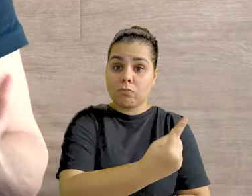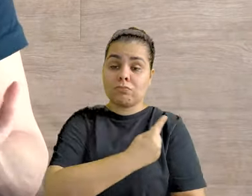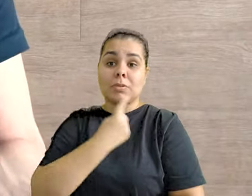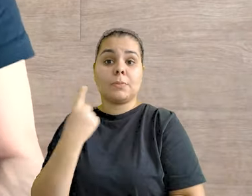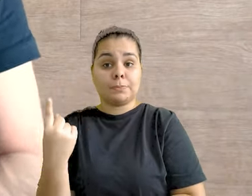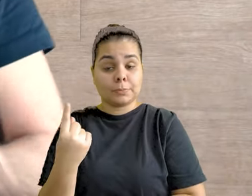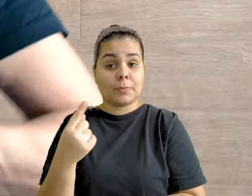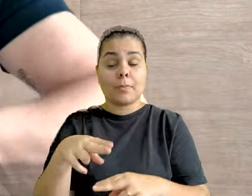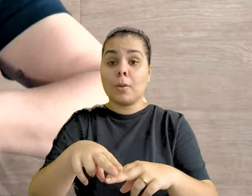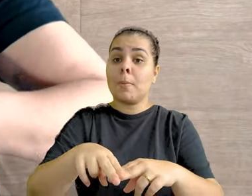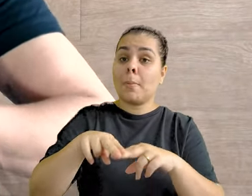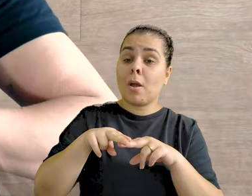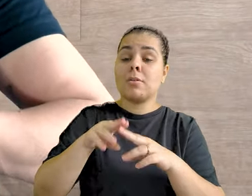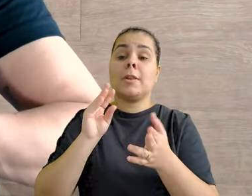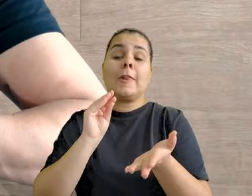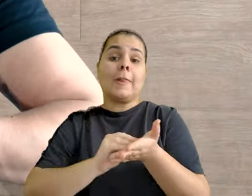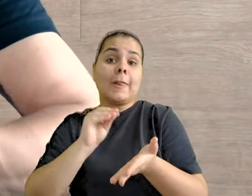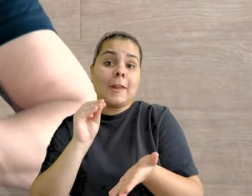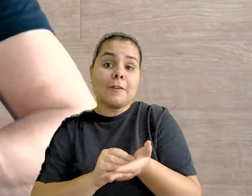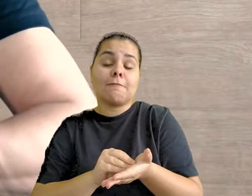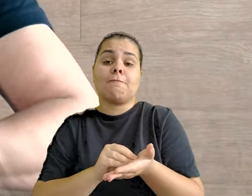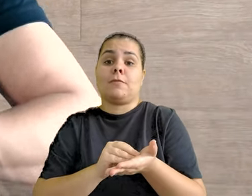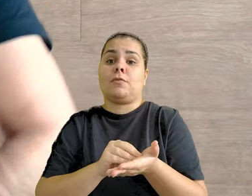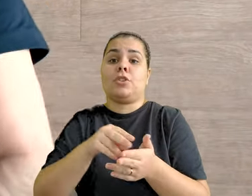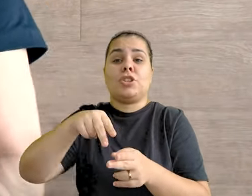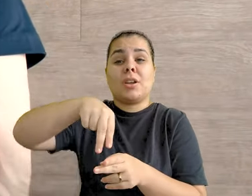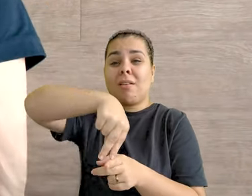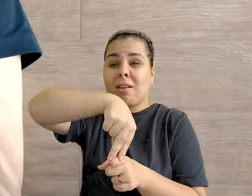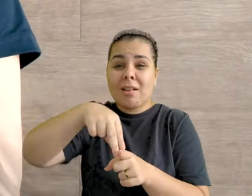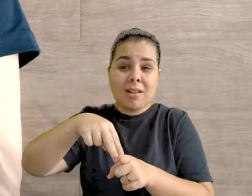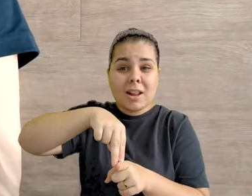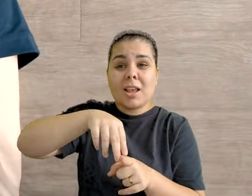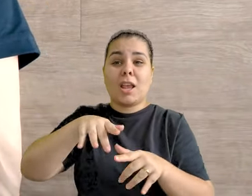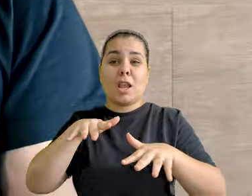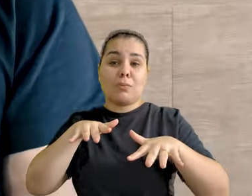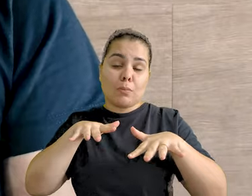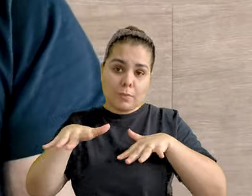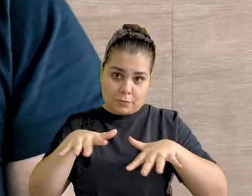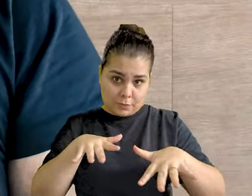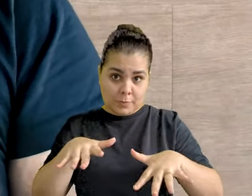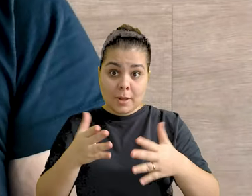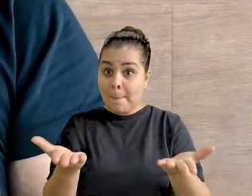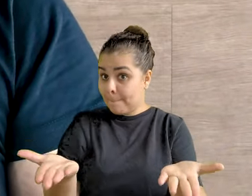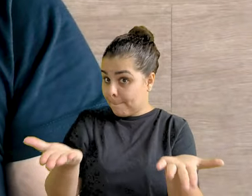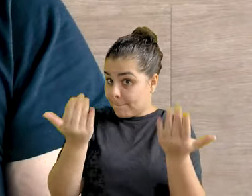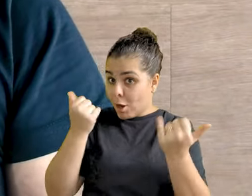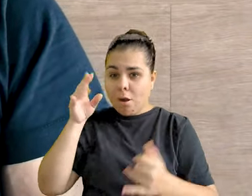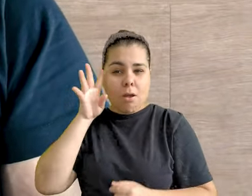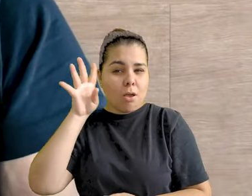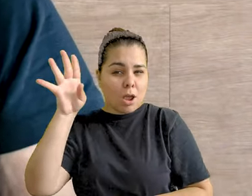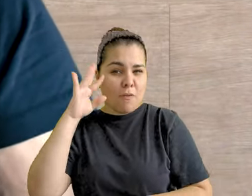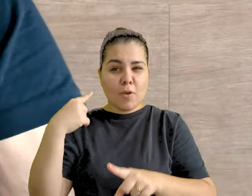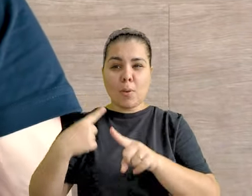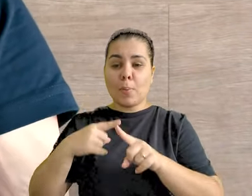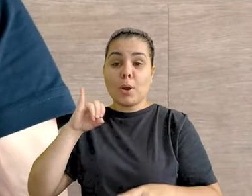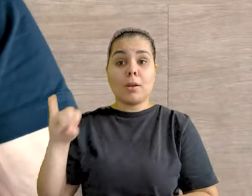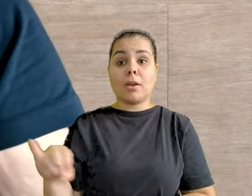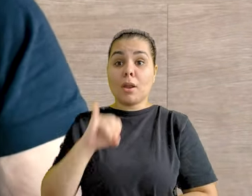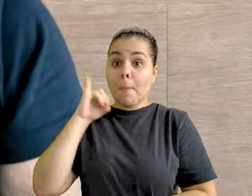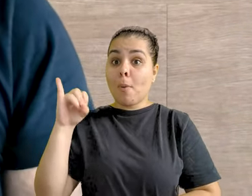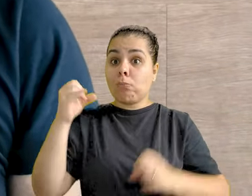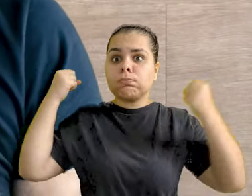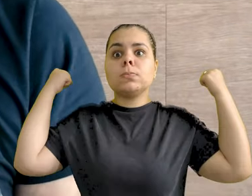Por conta da diminuição de amplitude de movimento. Bora refletir na importância da atividade